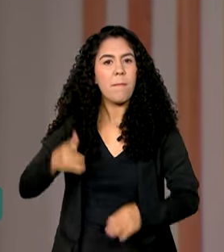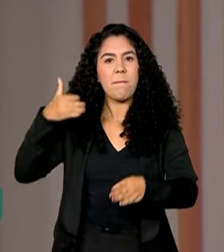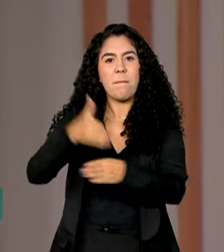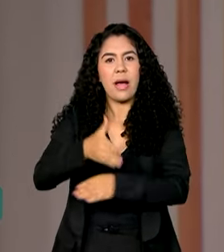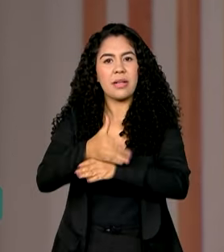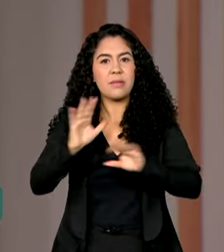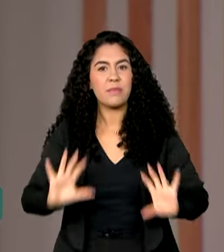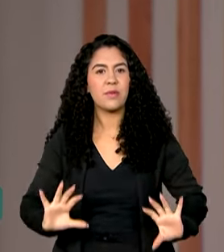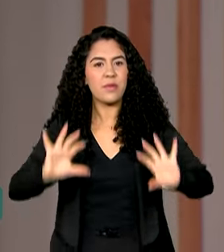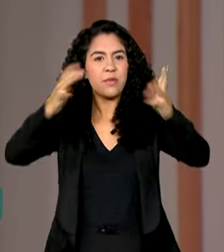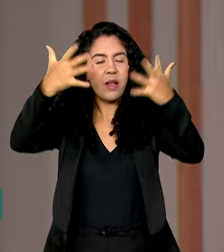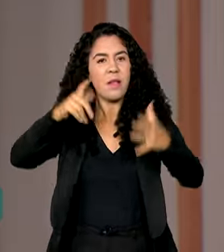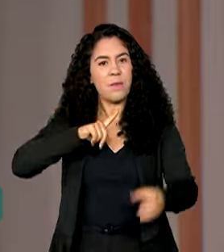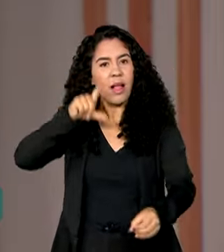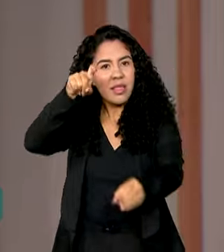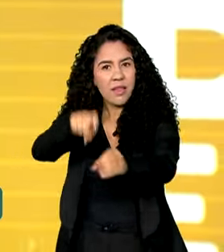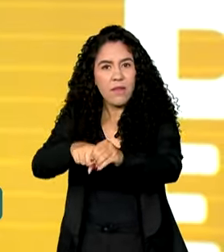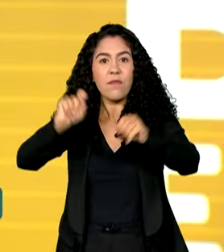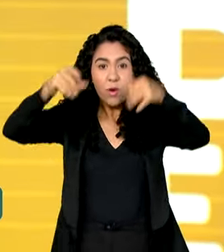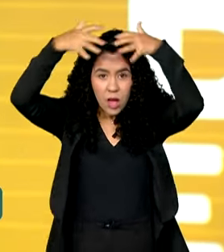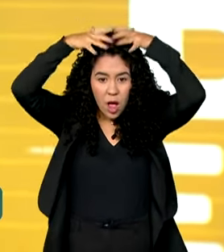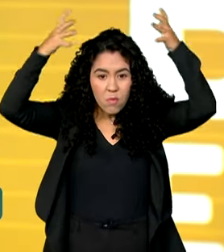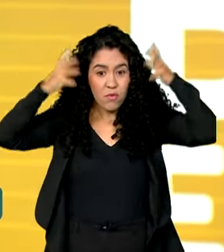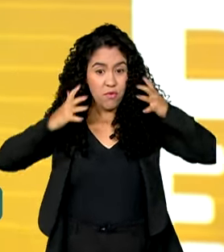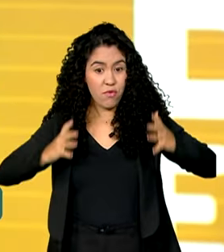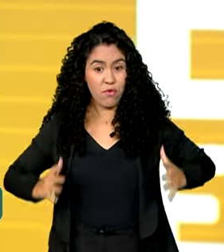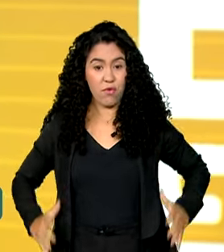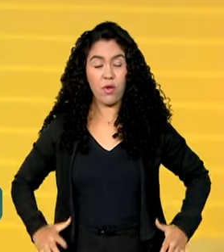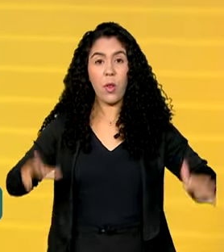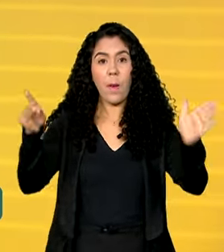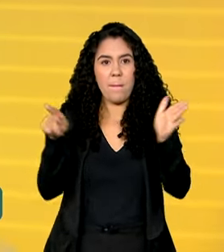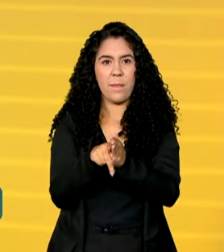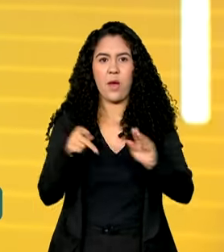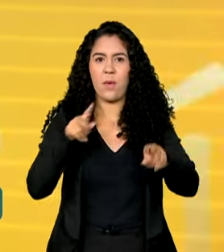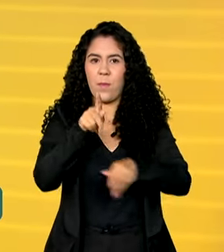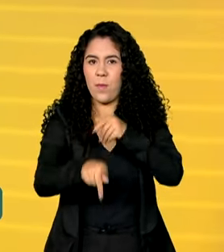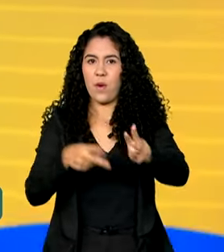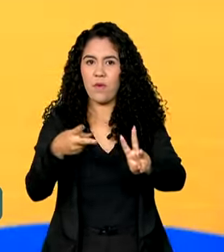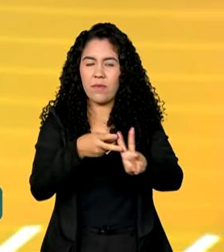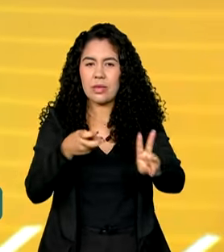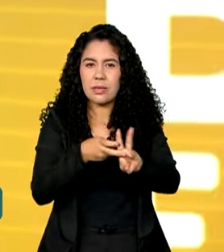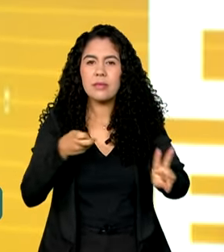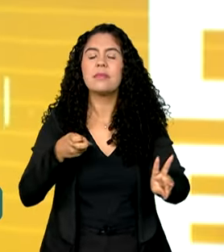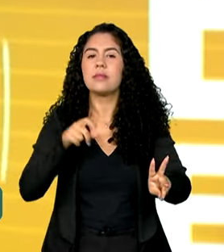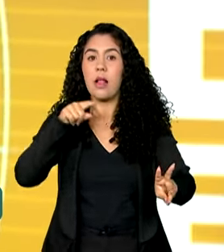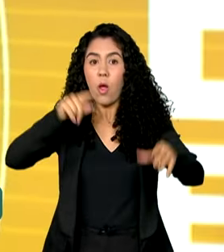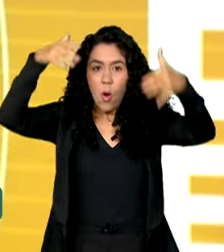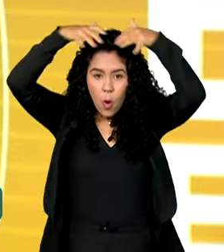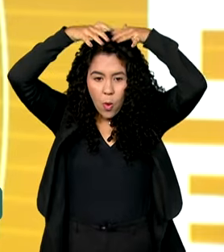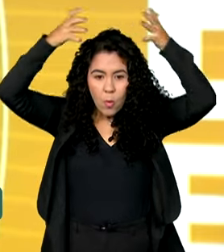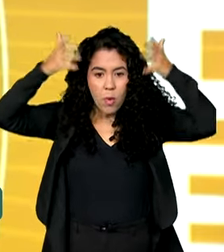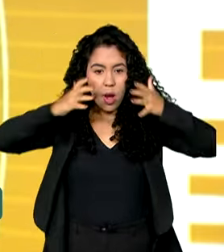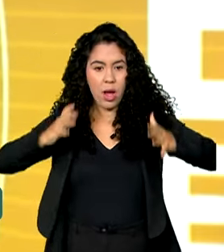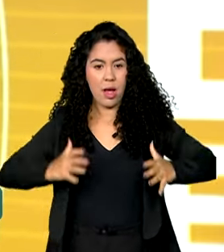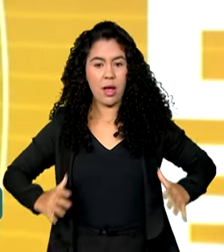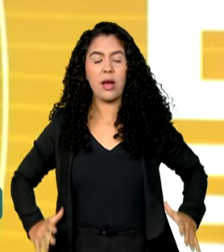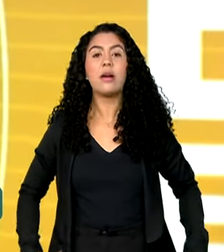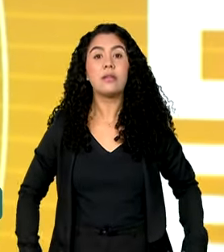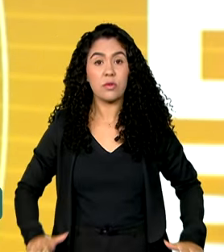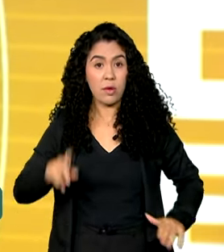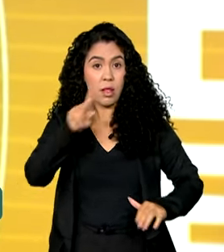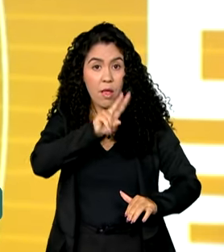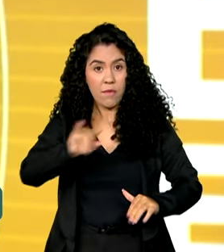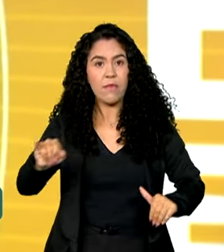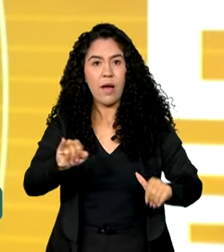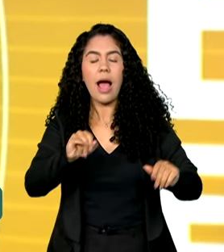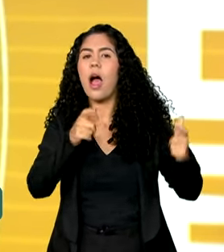desse artefato indígena. Considerado sagrado na cultura ancestral, o manto deve ficar exposto temporariamente